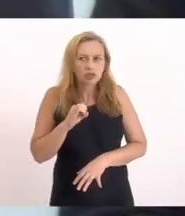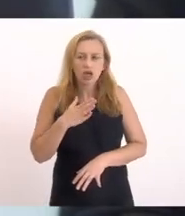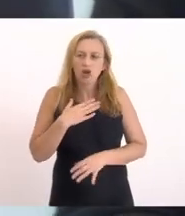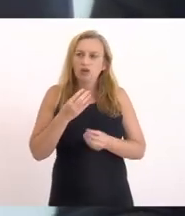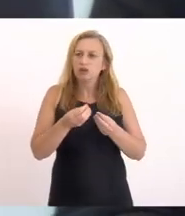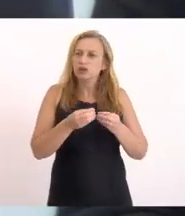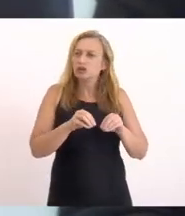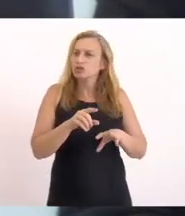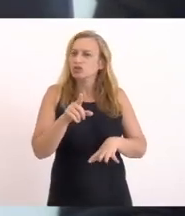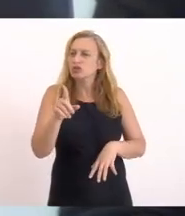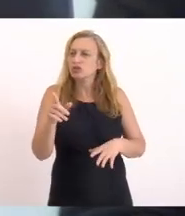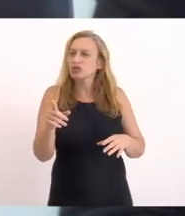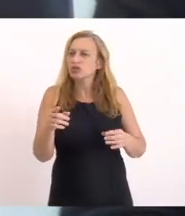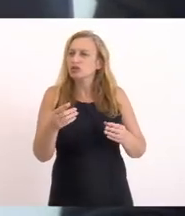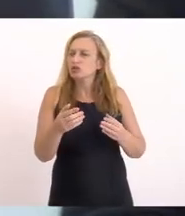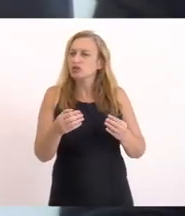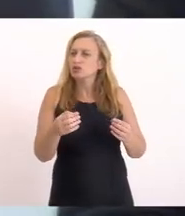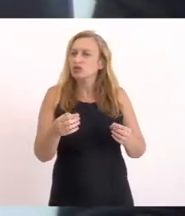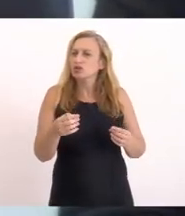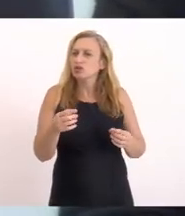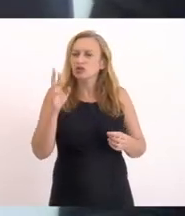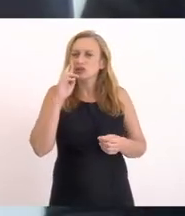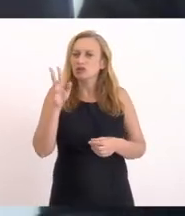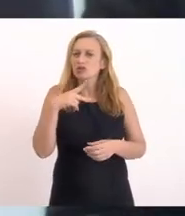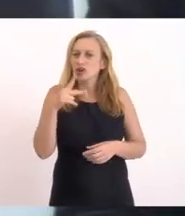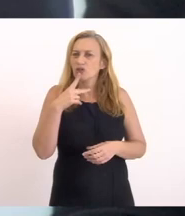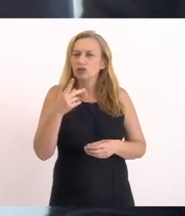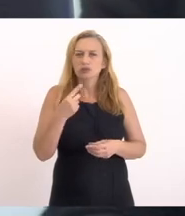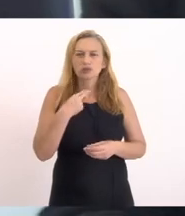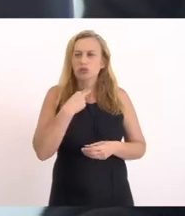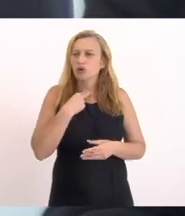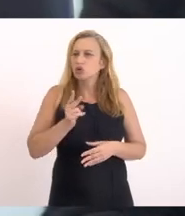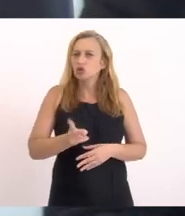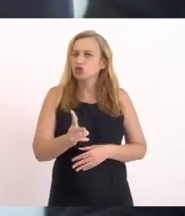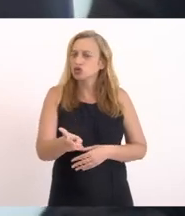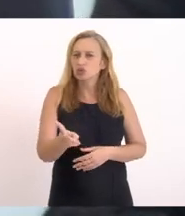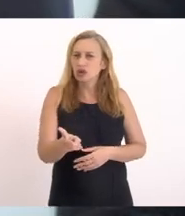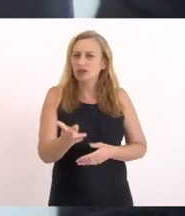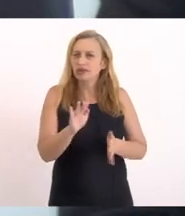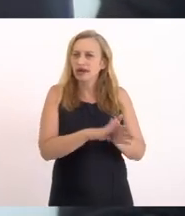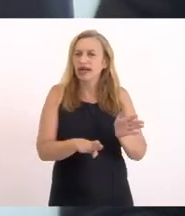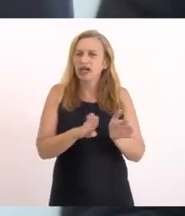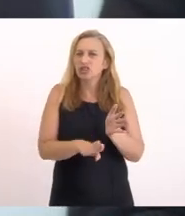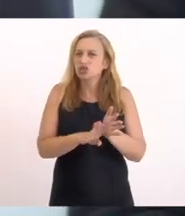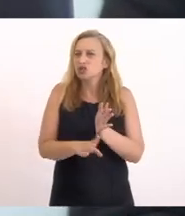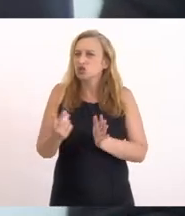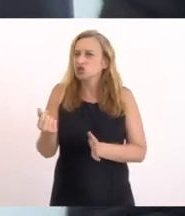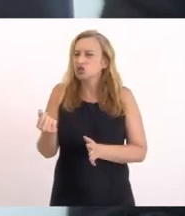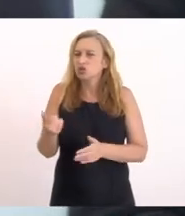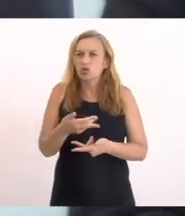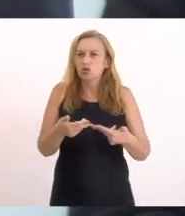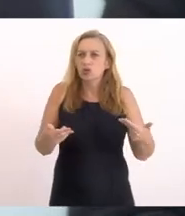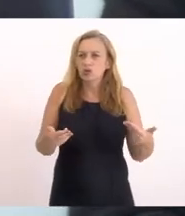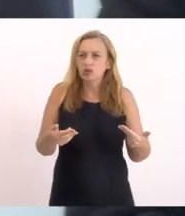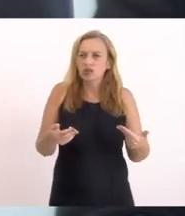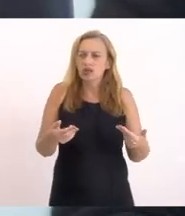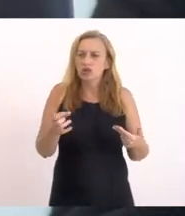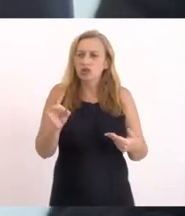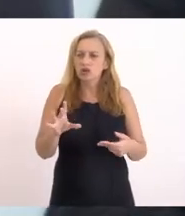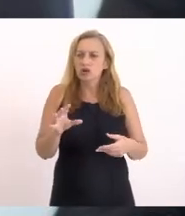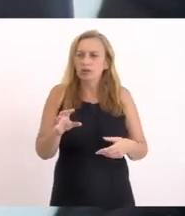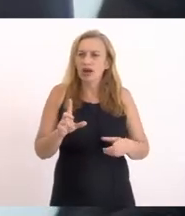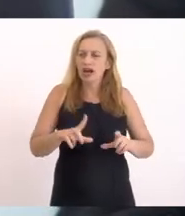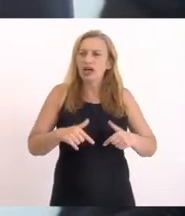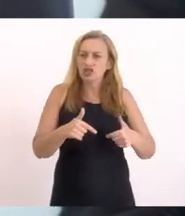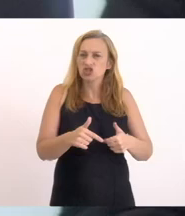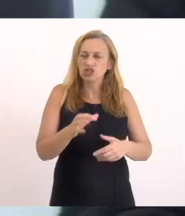discordar em parte do senhor Eu acho que Não dá para ficar da forma que está hoje A gente gastando dinheiro Com algo tão paliativo Como botar uma máquina só no centro